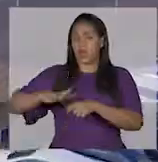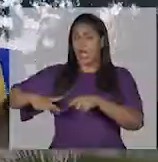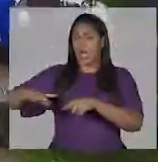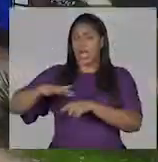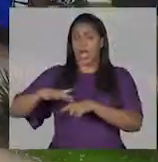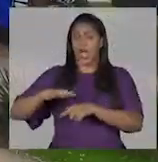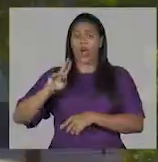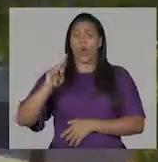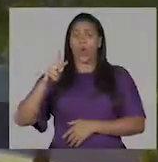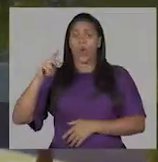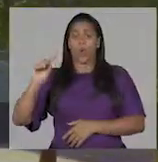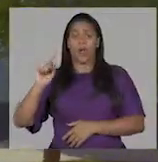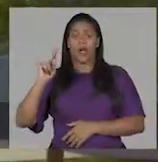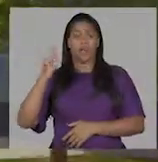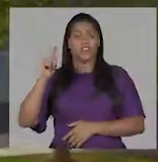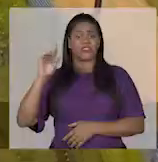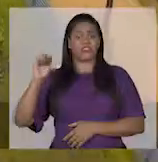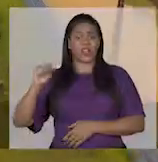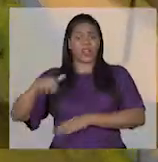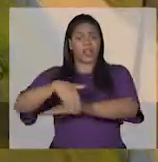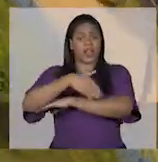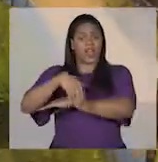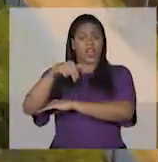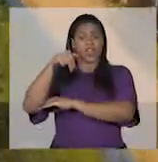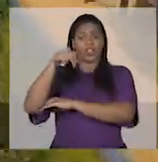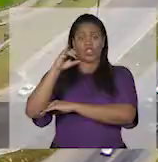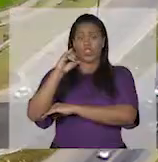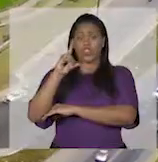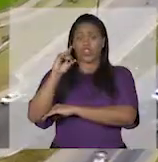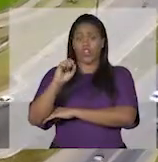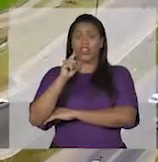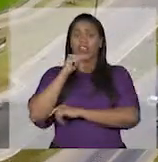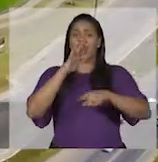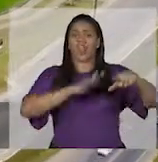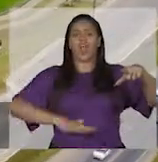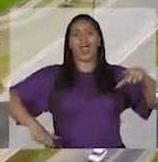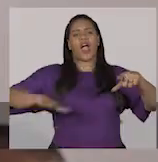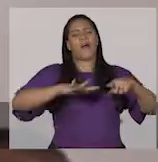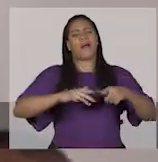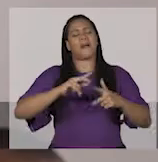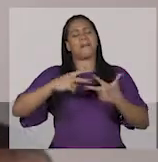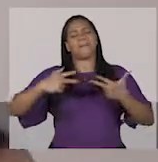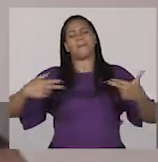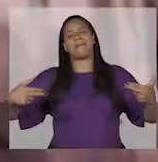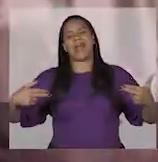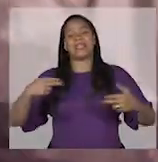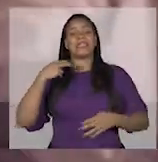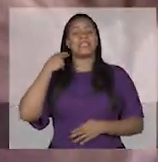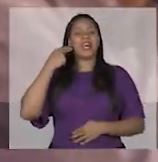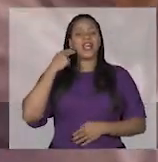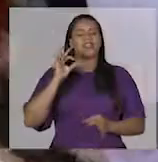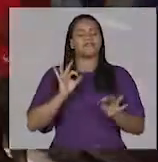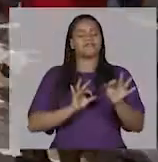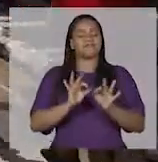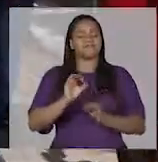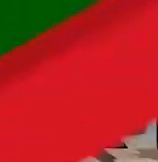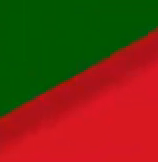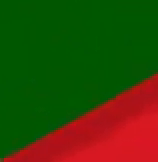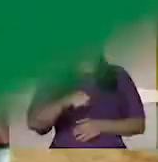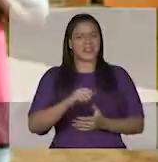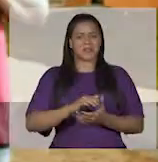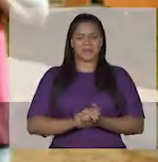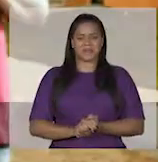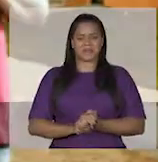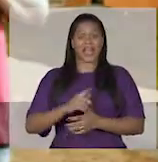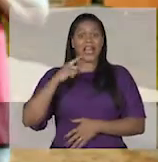Criança, a UPA, o Clériston 2, a Noide Serqueira, a Lagoa Grande e muito mais. Zé Neto fez o que tinha que fazer.